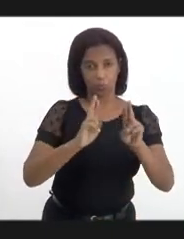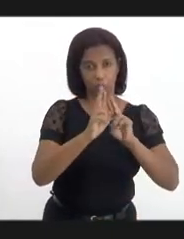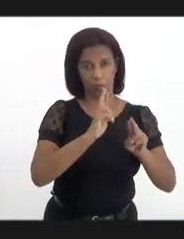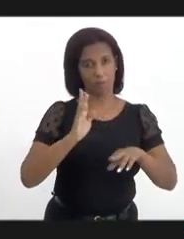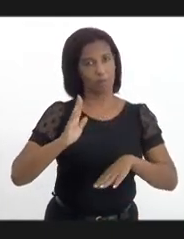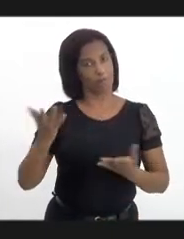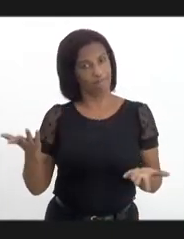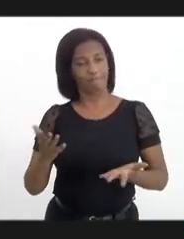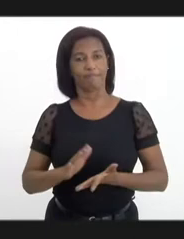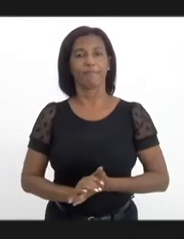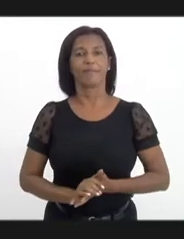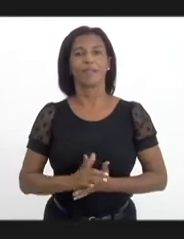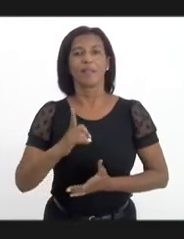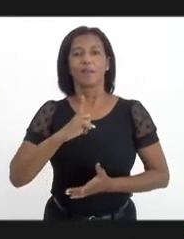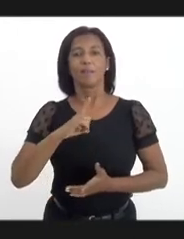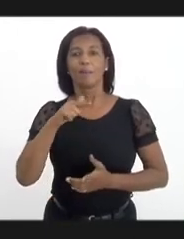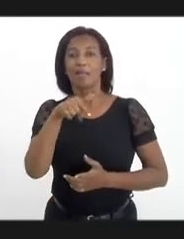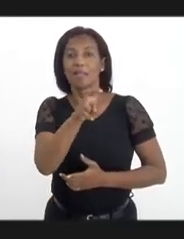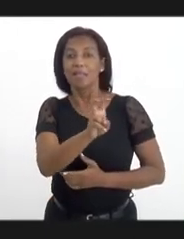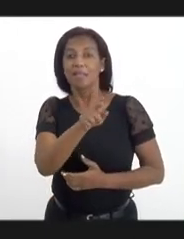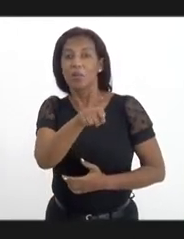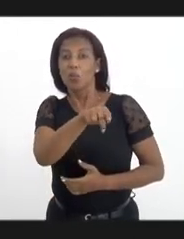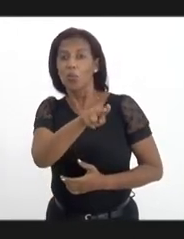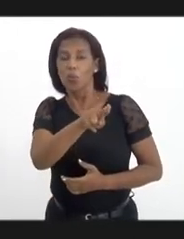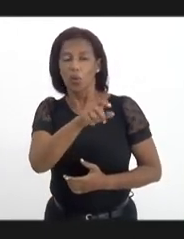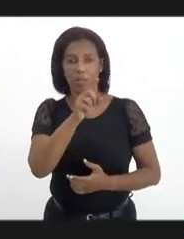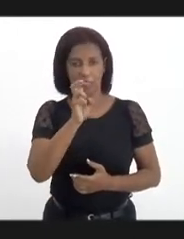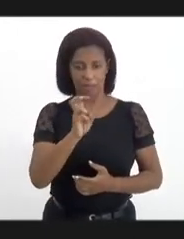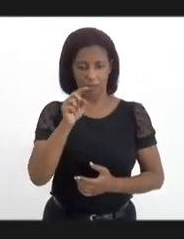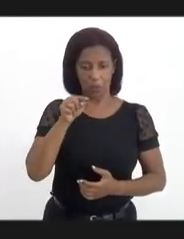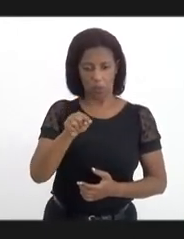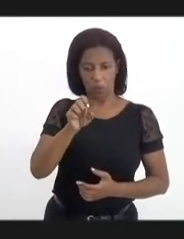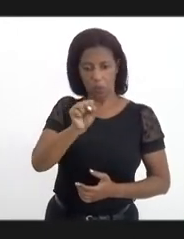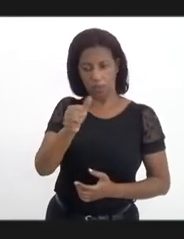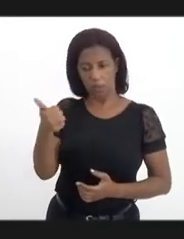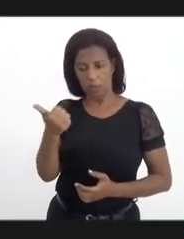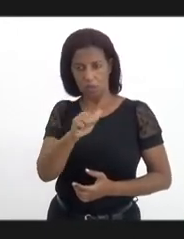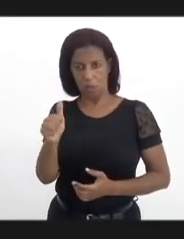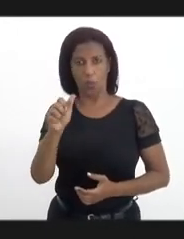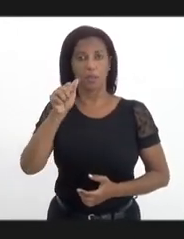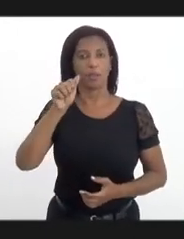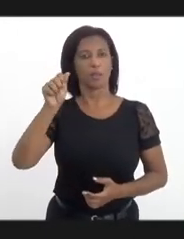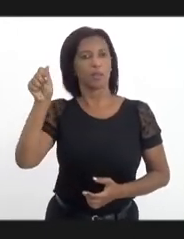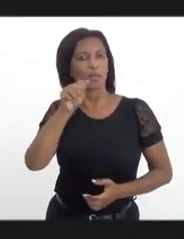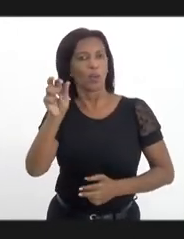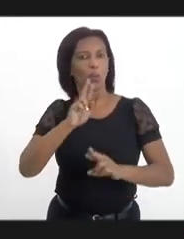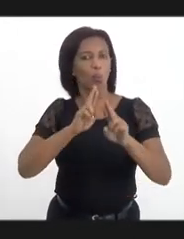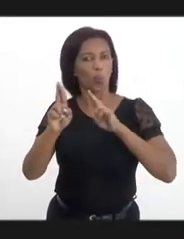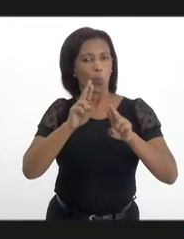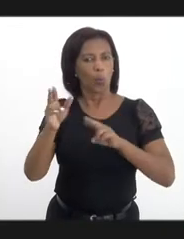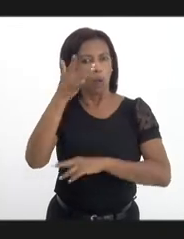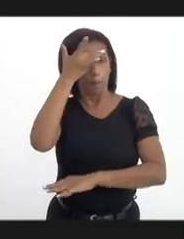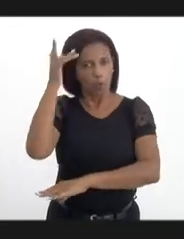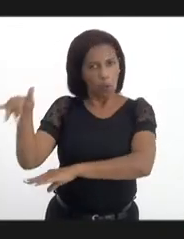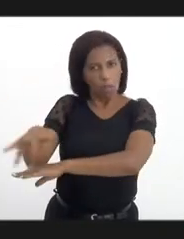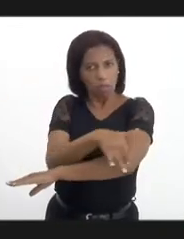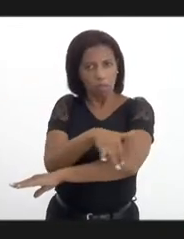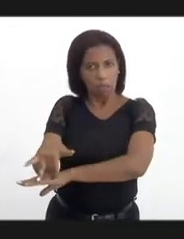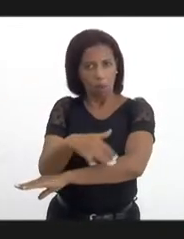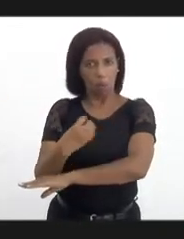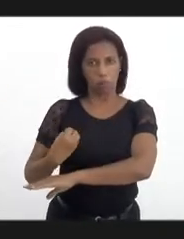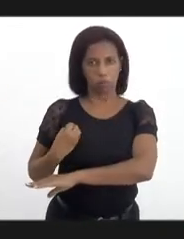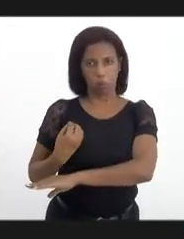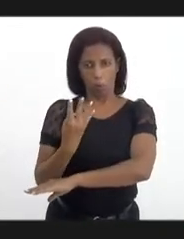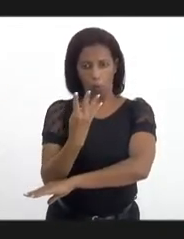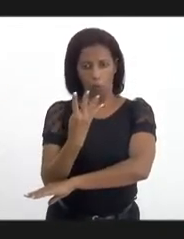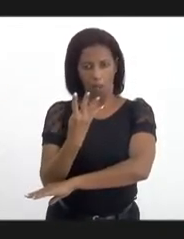mais de uma vez. Mas dessas 5.811 pessoas entrevistadas em agosto em situação de rua, 4